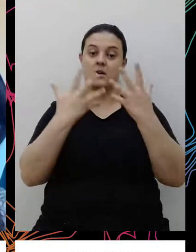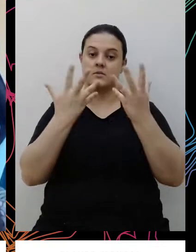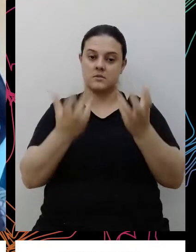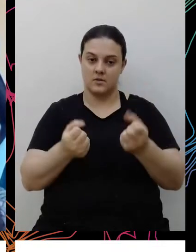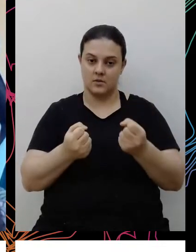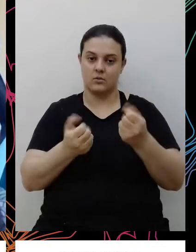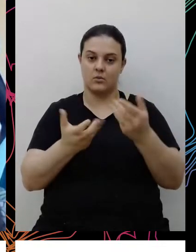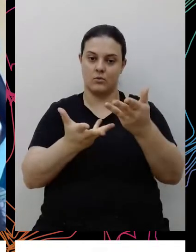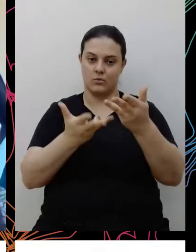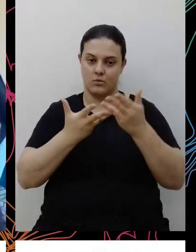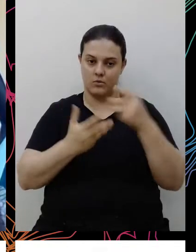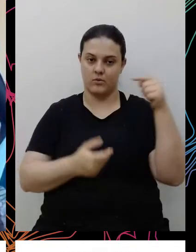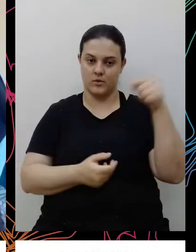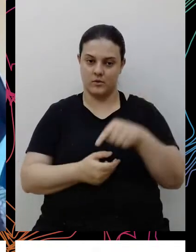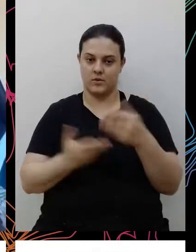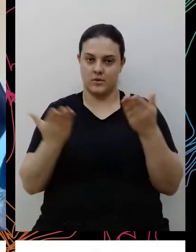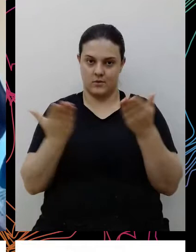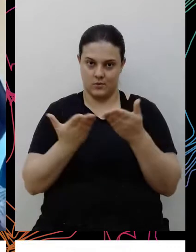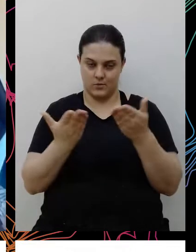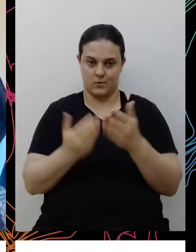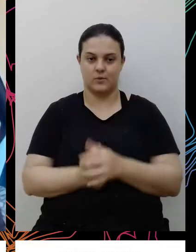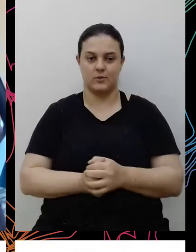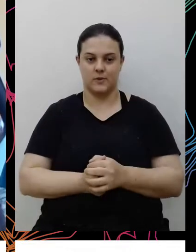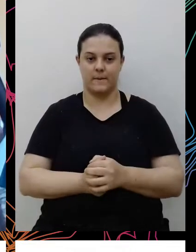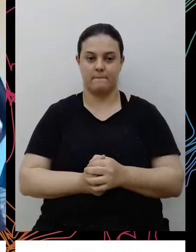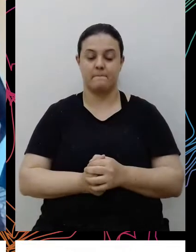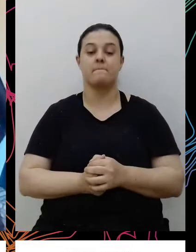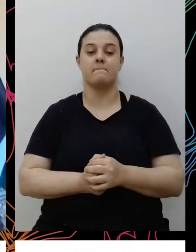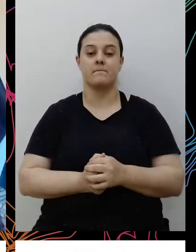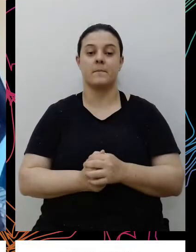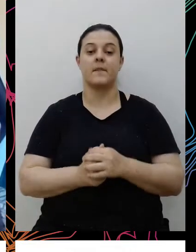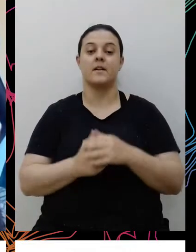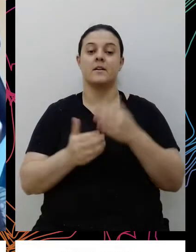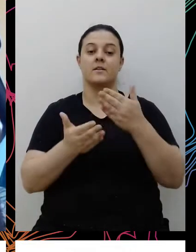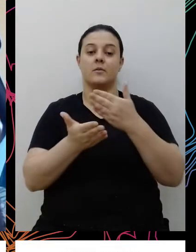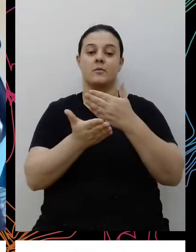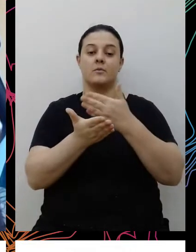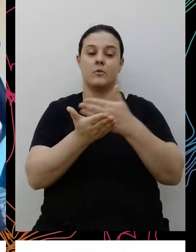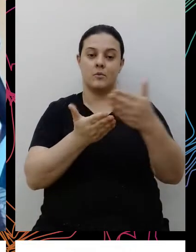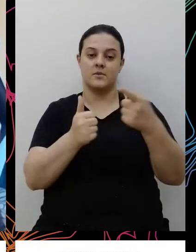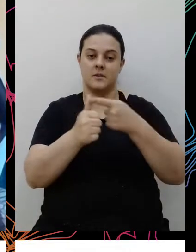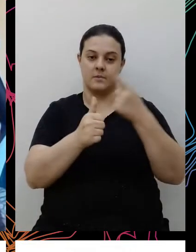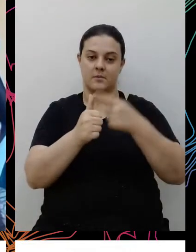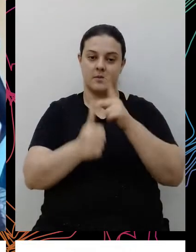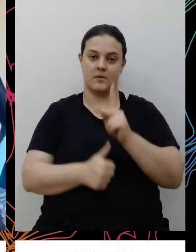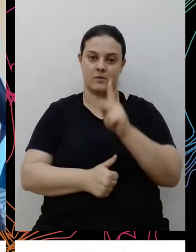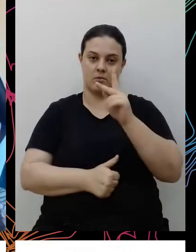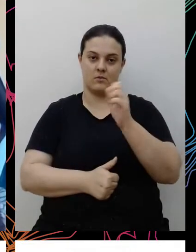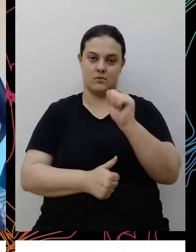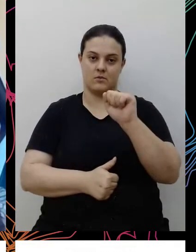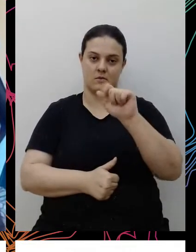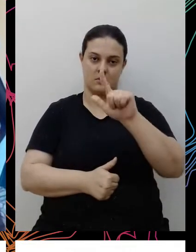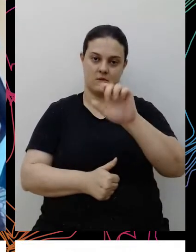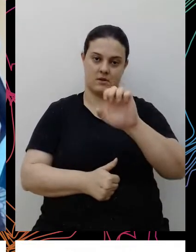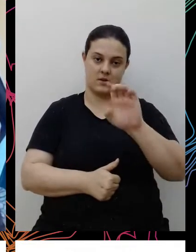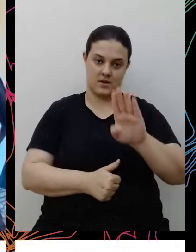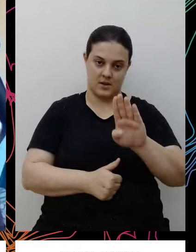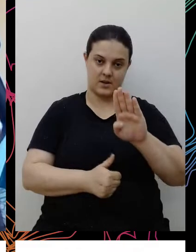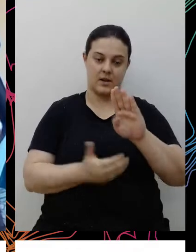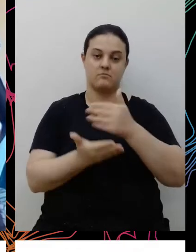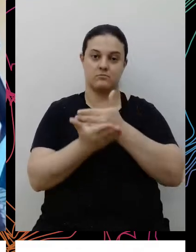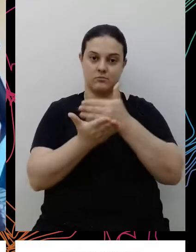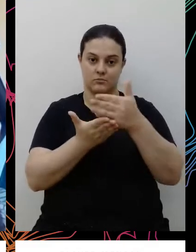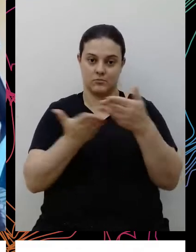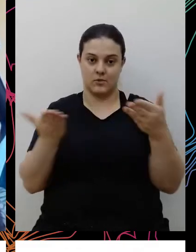o nosso convite de estar aqui hoje. Então vamos chamando o Caleb, pedindo para a gente fazer dessa primeira rodada um momento introdutório.